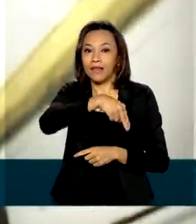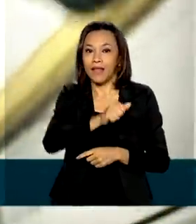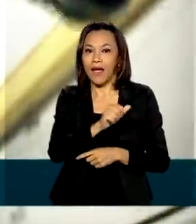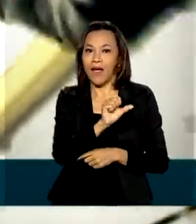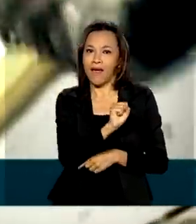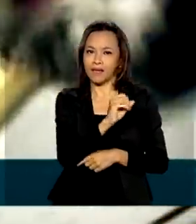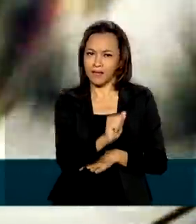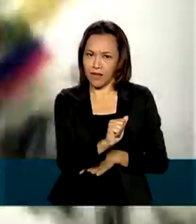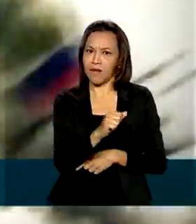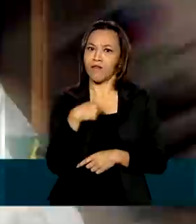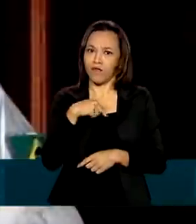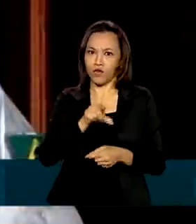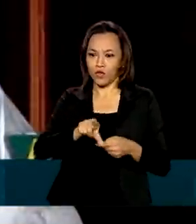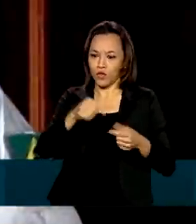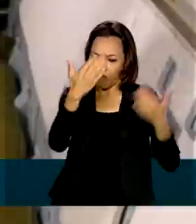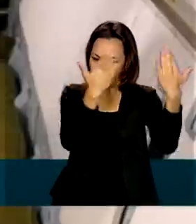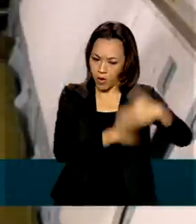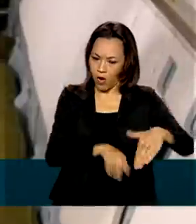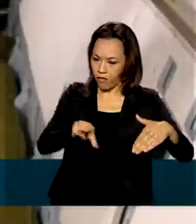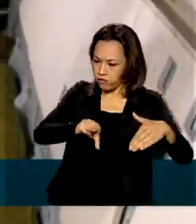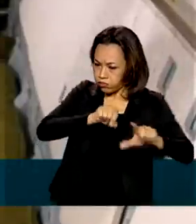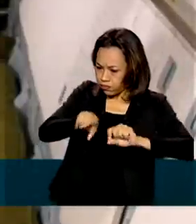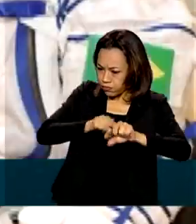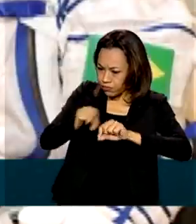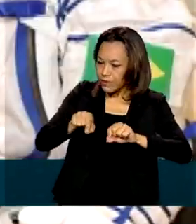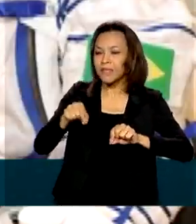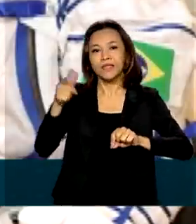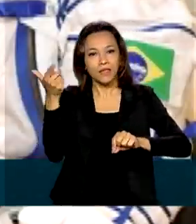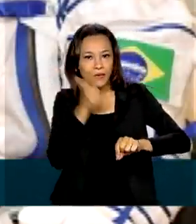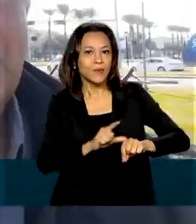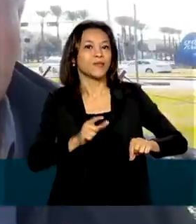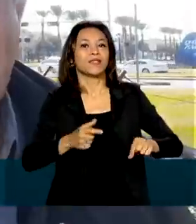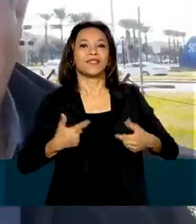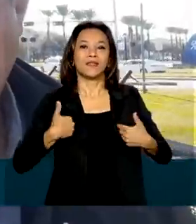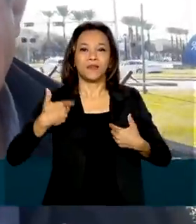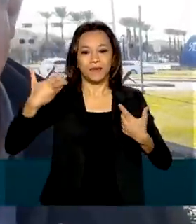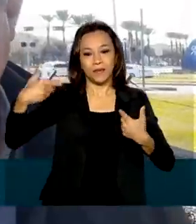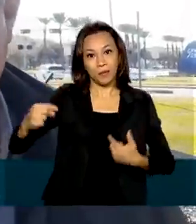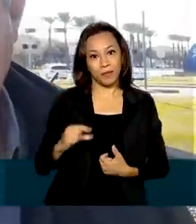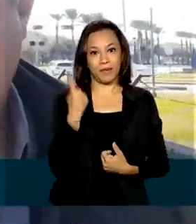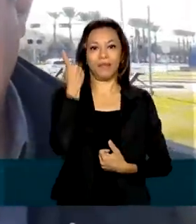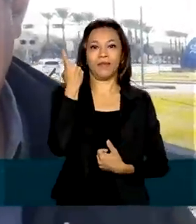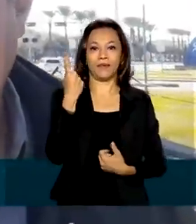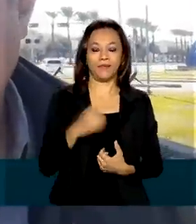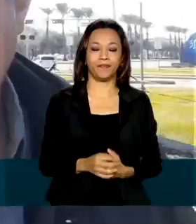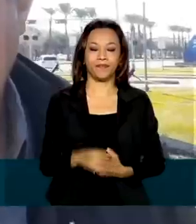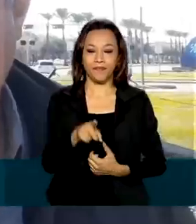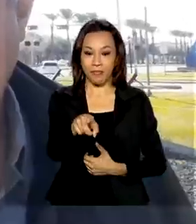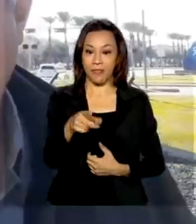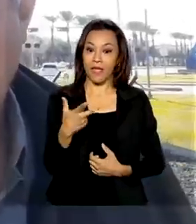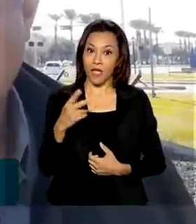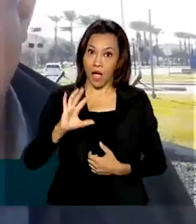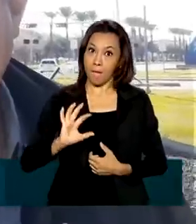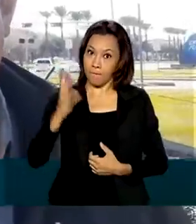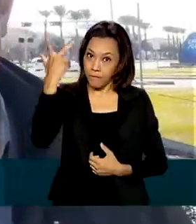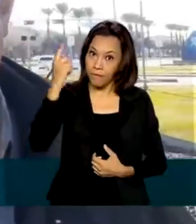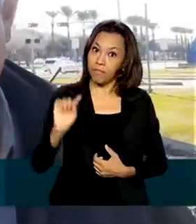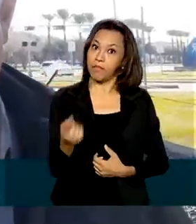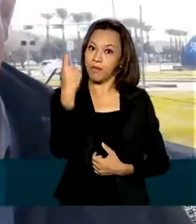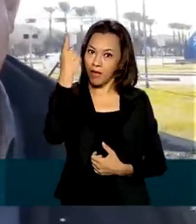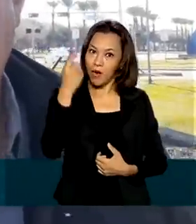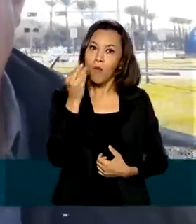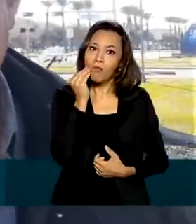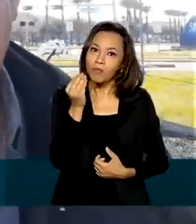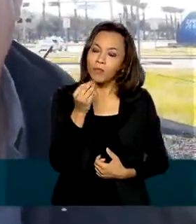concurso público para fazer o curso que daria o título a ele. Apareceu a oportunidade que a NASA tinha um